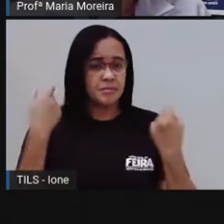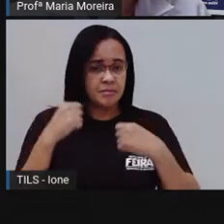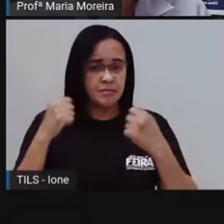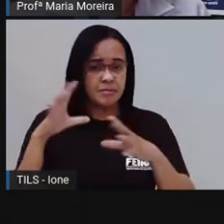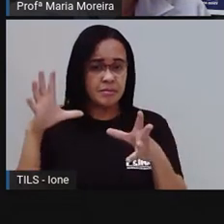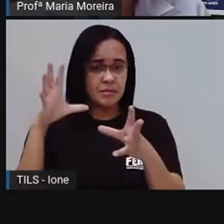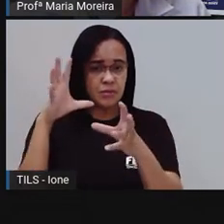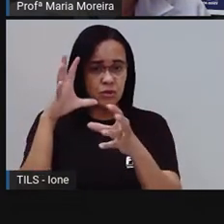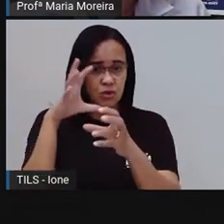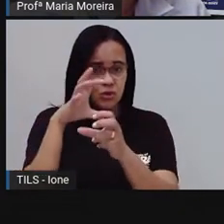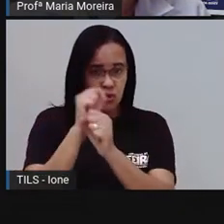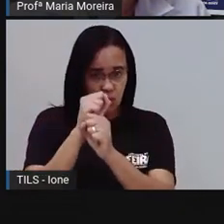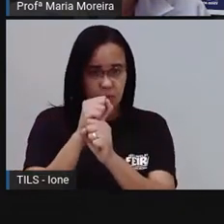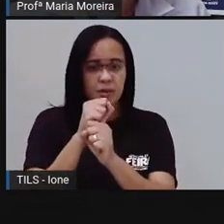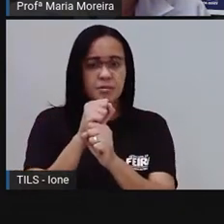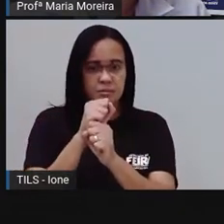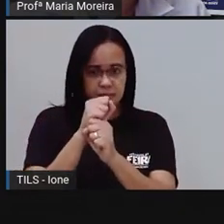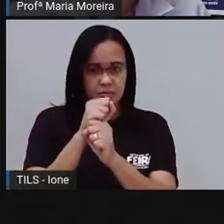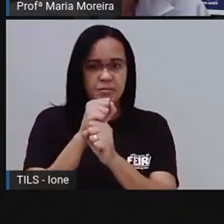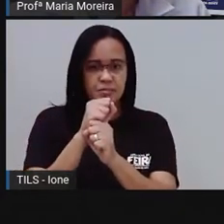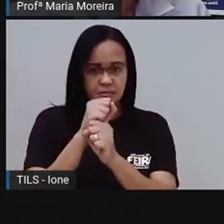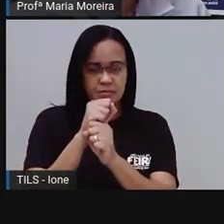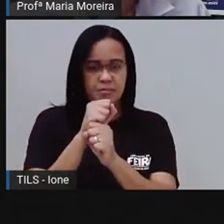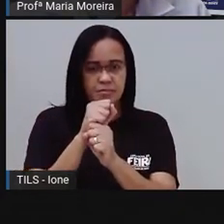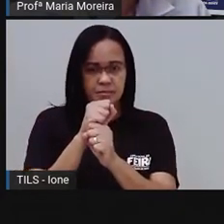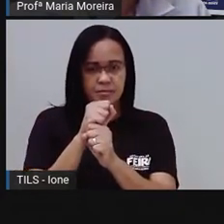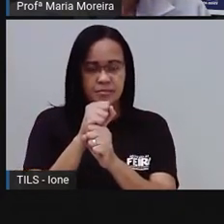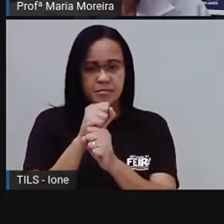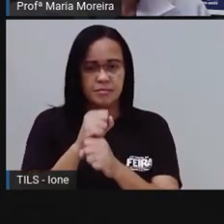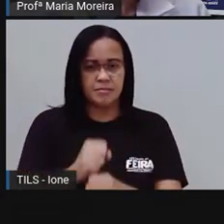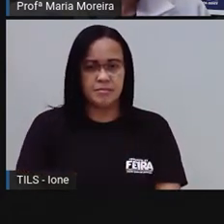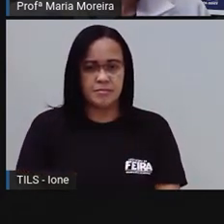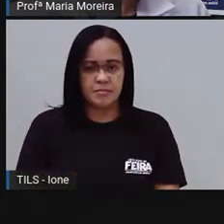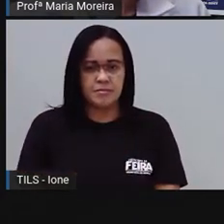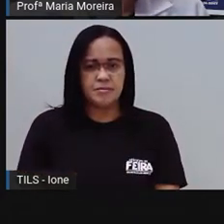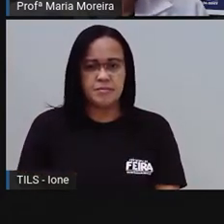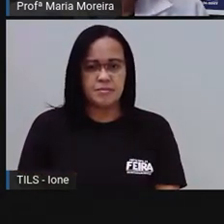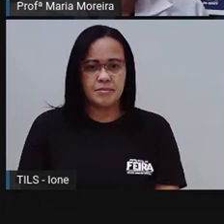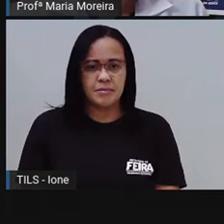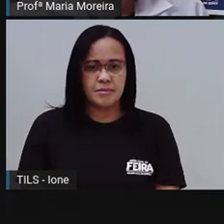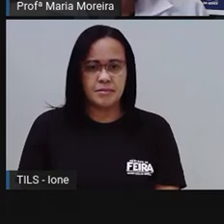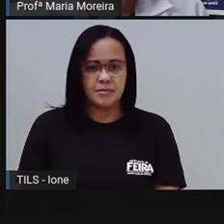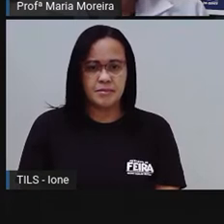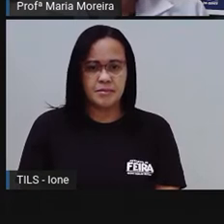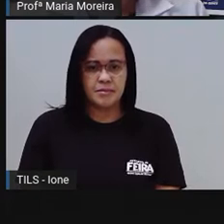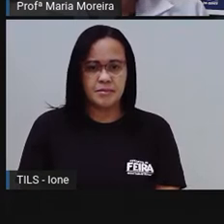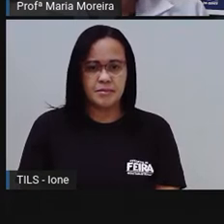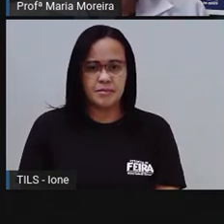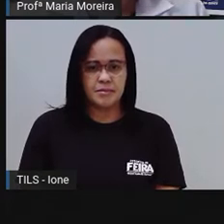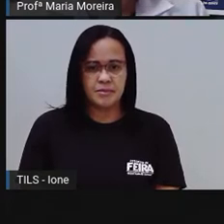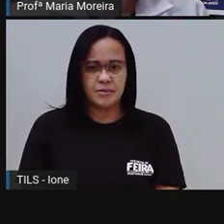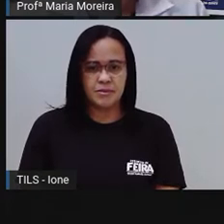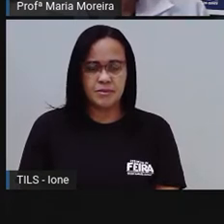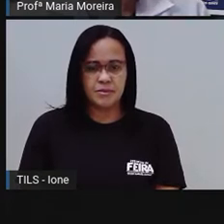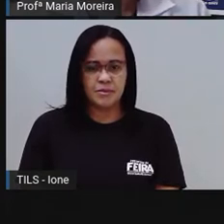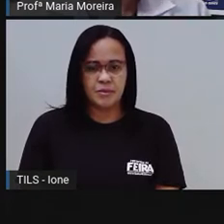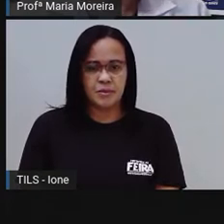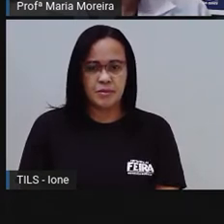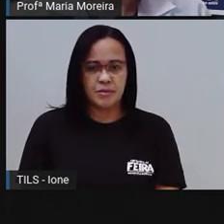ó, eu já puxo uma centena daqui, ó, e ele vem pra aqui. peraí que a prova muda, botar na cor certinha.